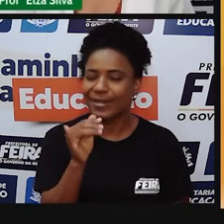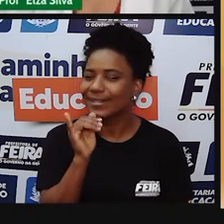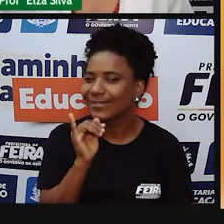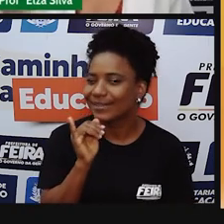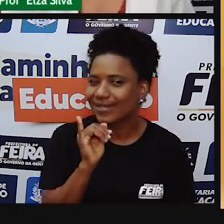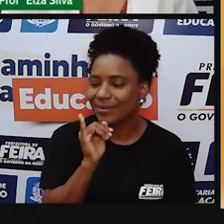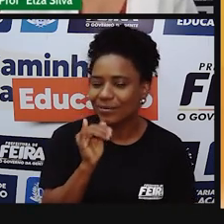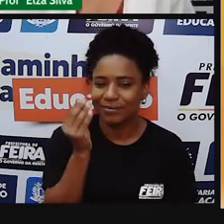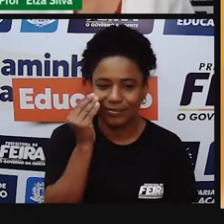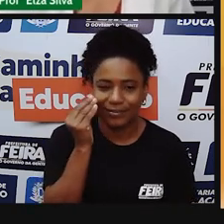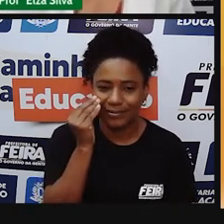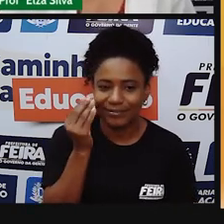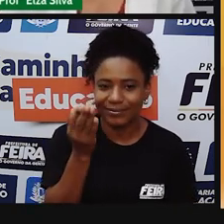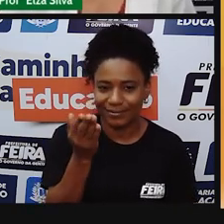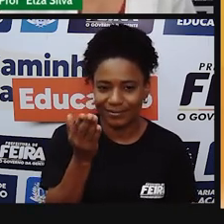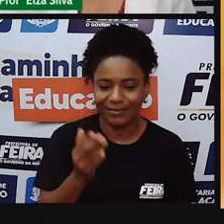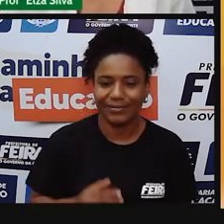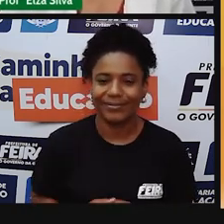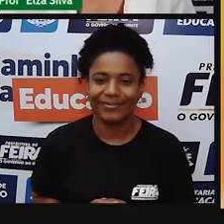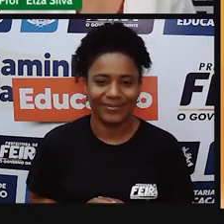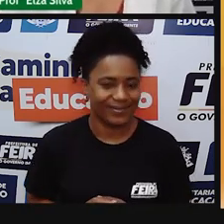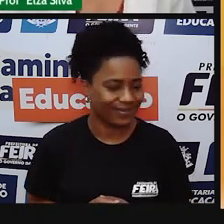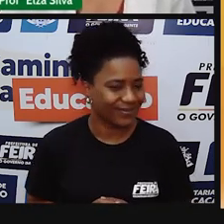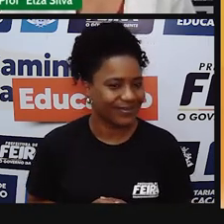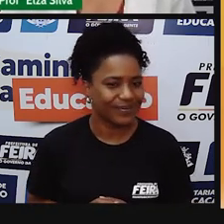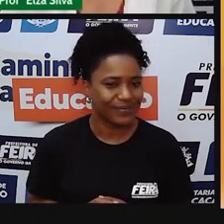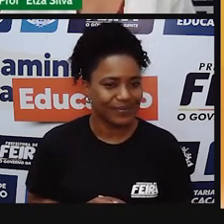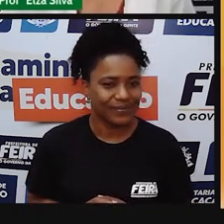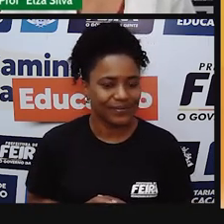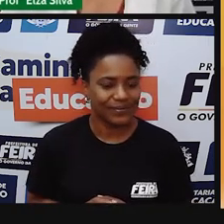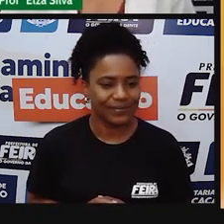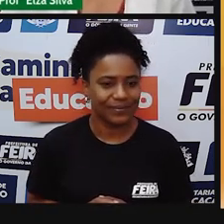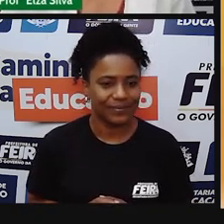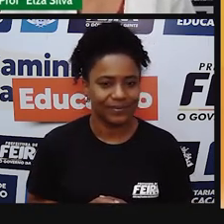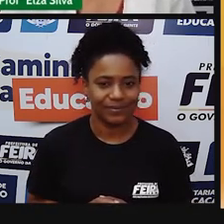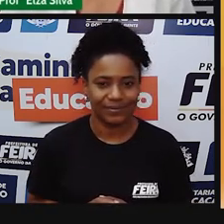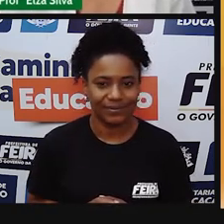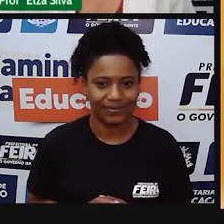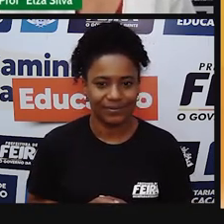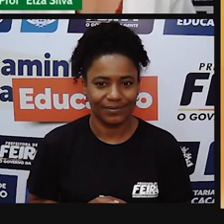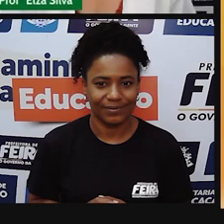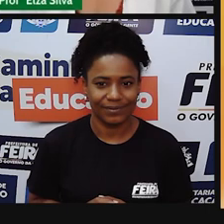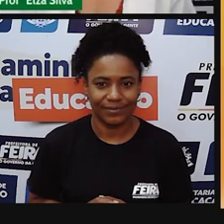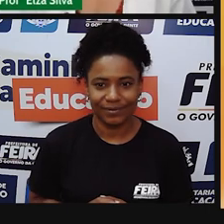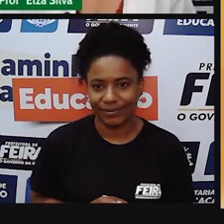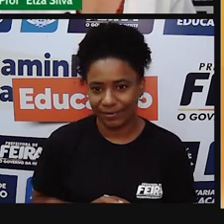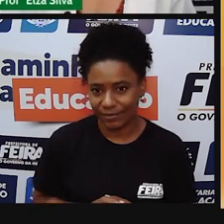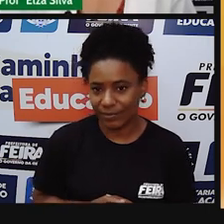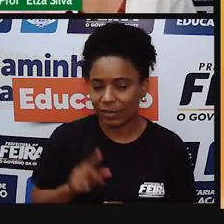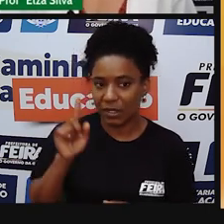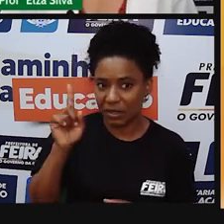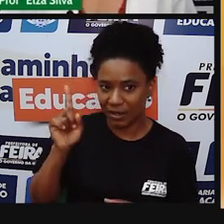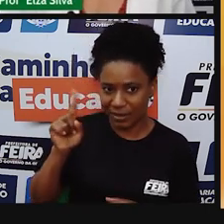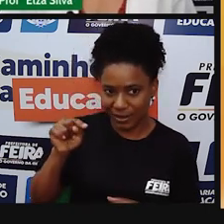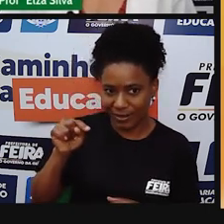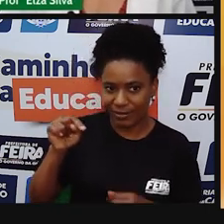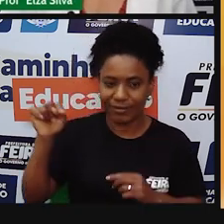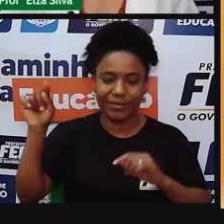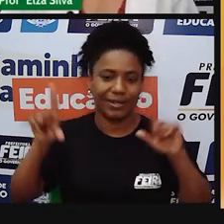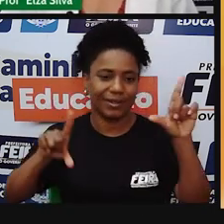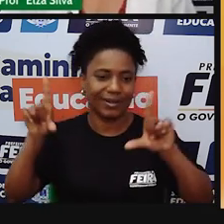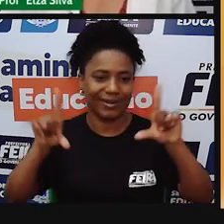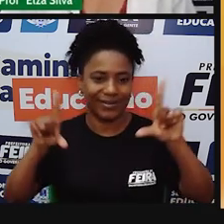aqui um exemplo com vocês. Let's go. It's a television. É uma